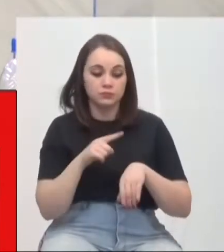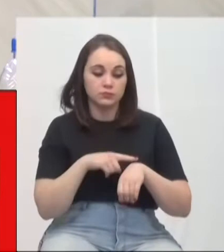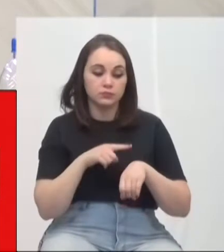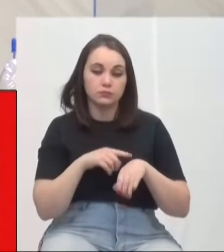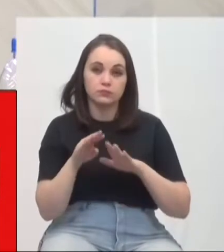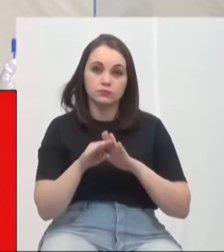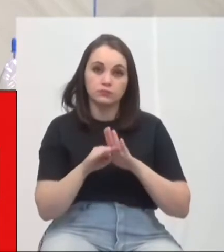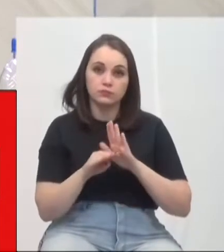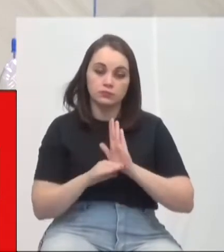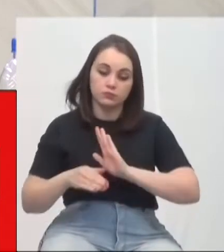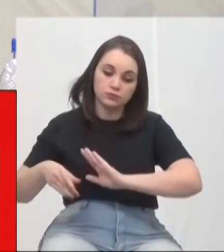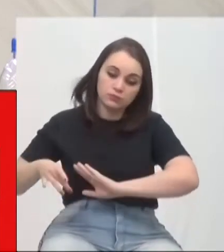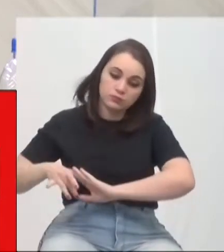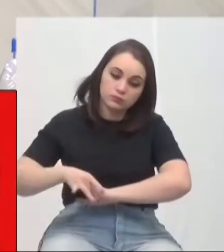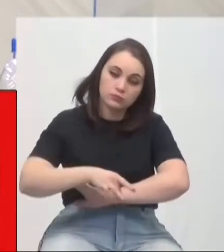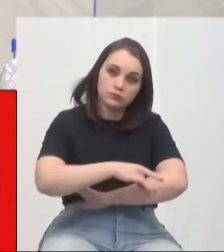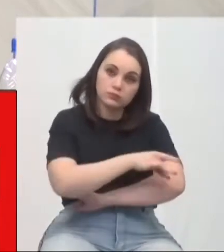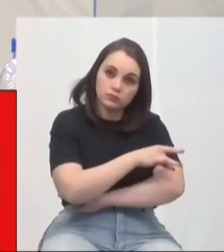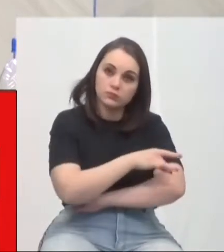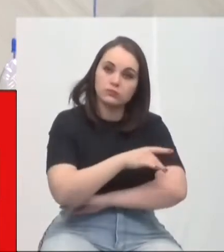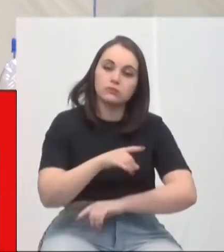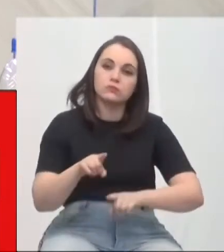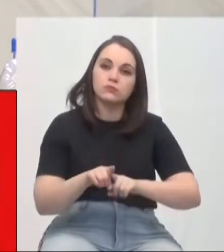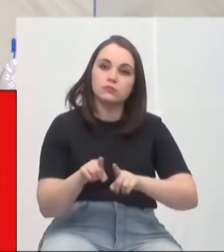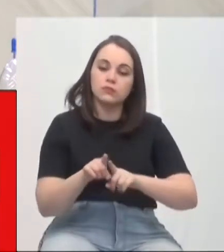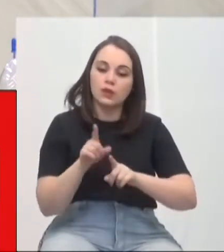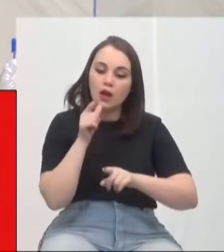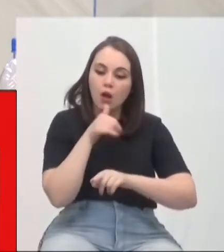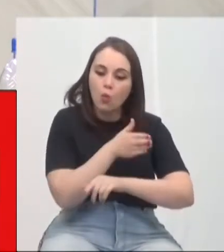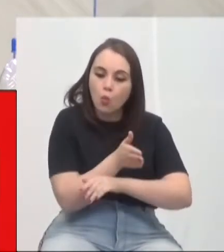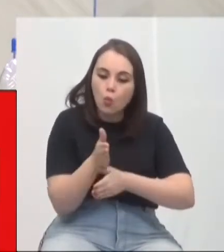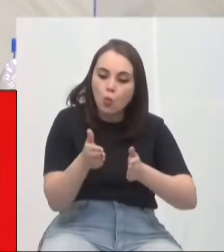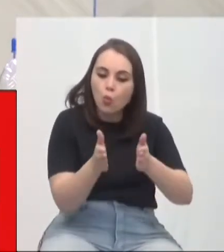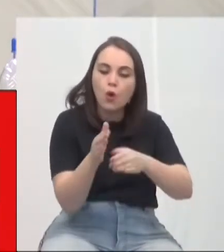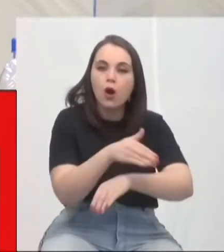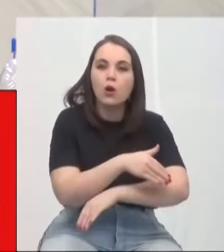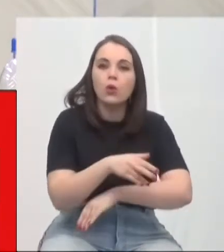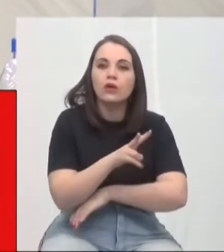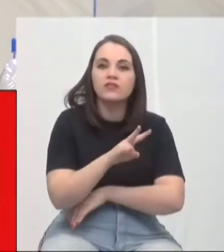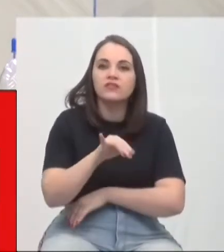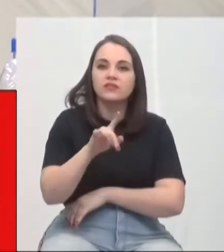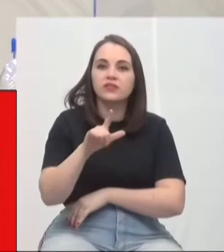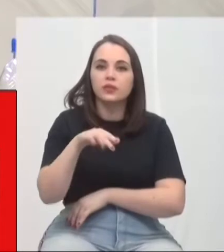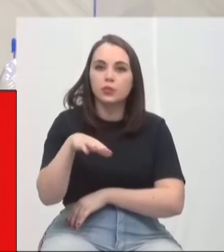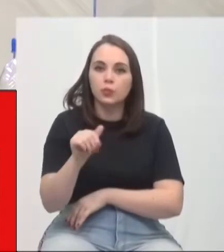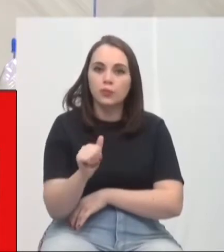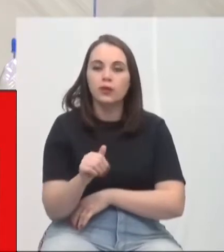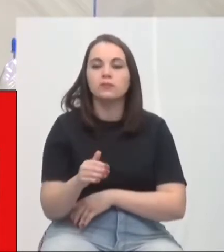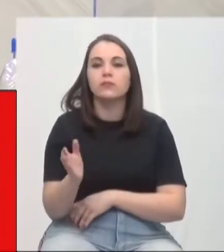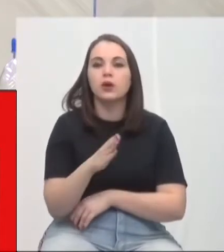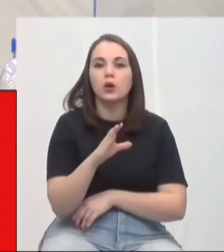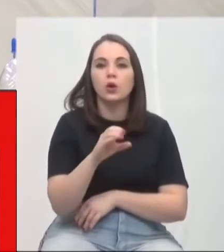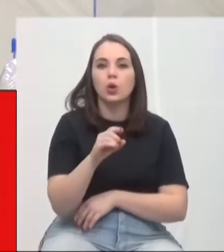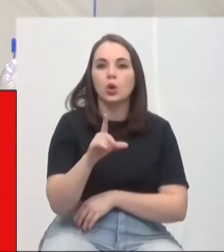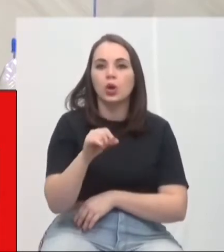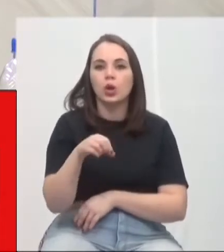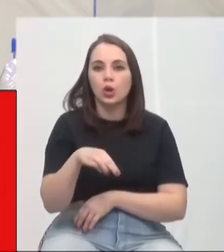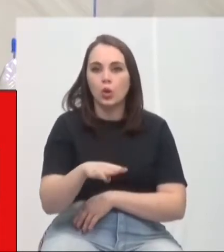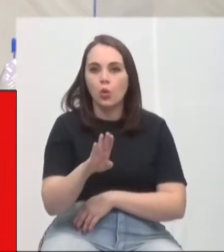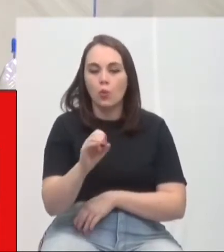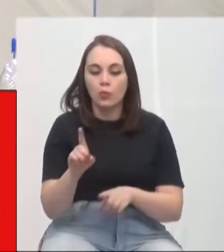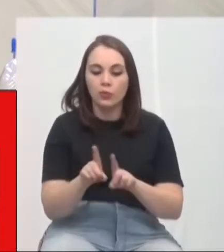asfaltamento e obras de escoamento da Rua Irma Colombo, no barro Monte Castelo, e a continuidade das obras da Rua